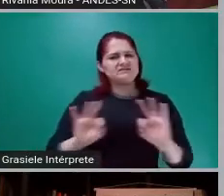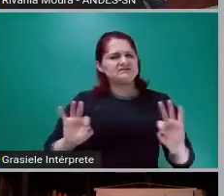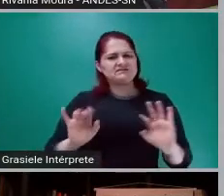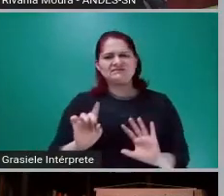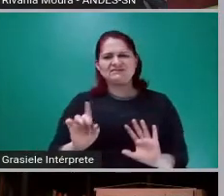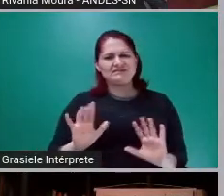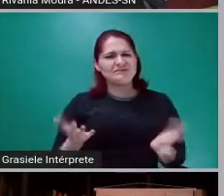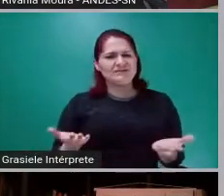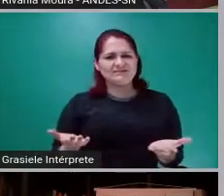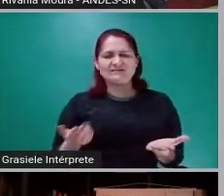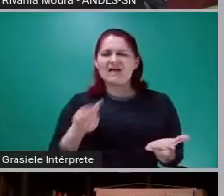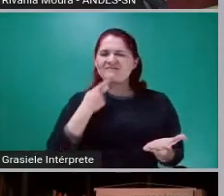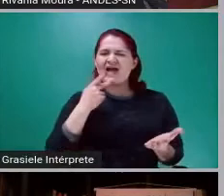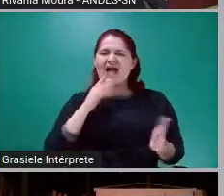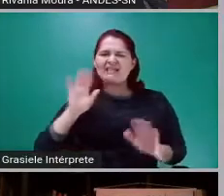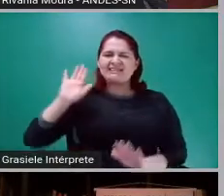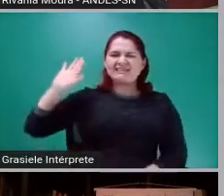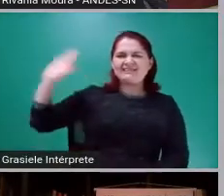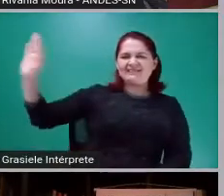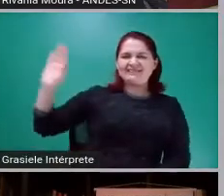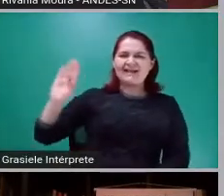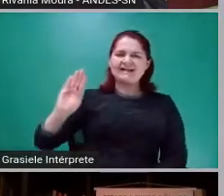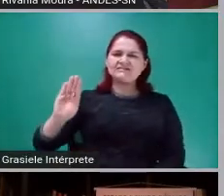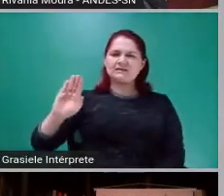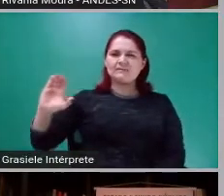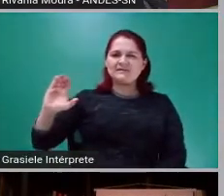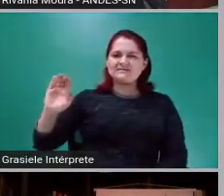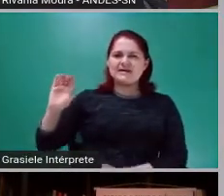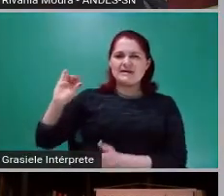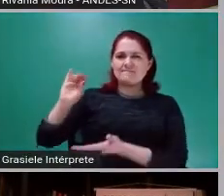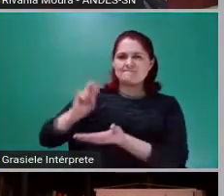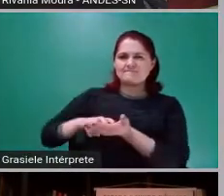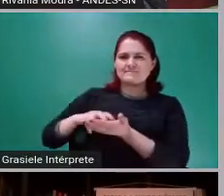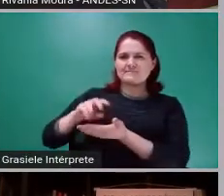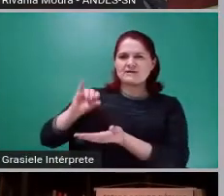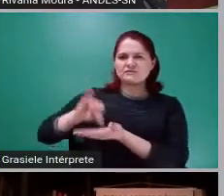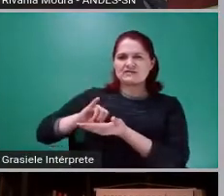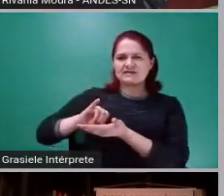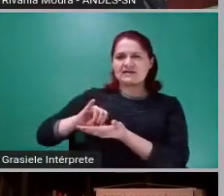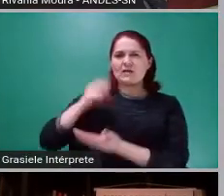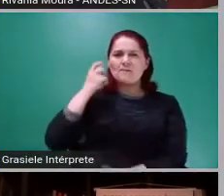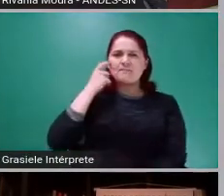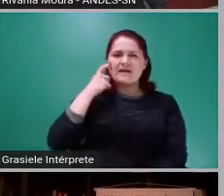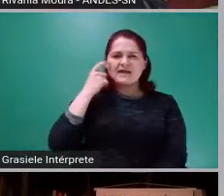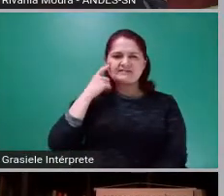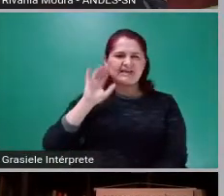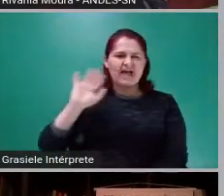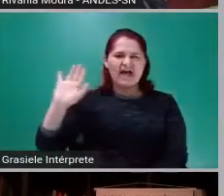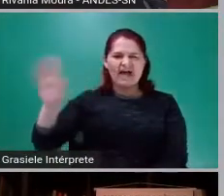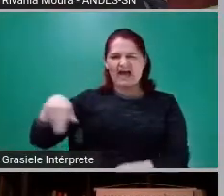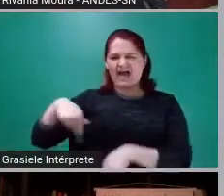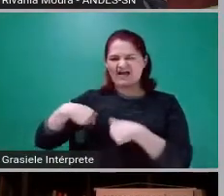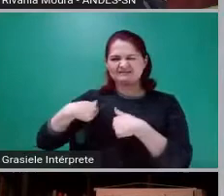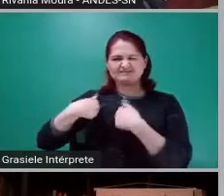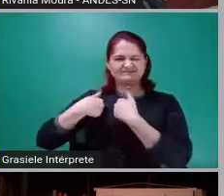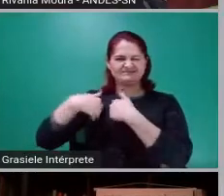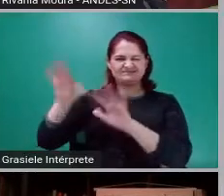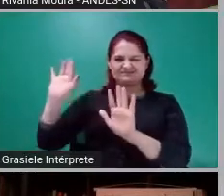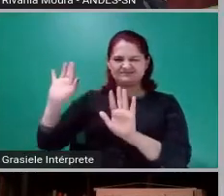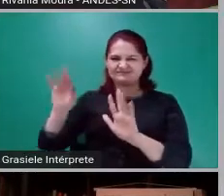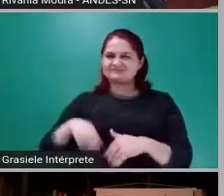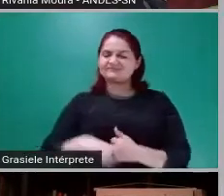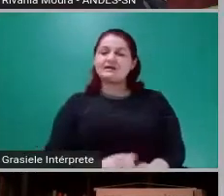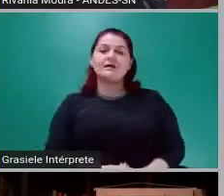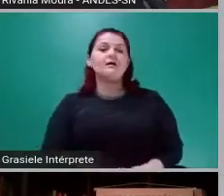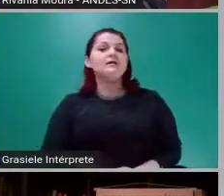Quando eles dizem deixa tudo no Banco Central e não presta atenção nisso, que é o contrário do que vocês fazem na auditoria. Vocês falam, não, gente, pelo amor de